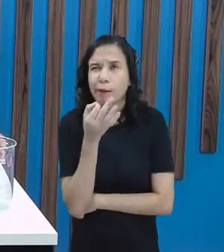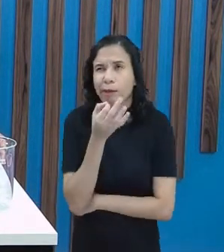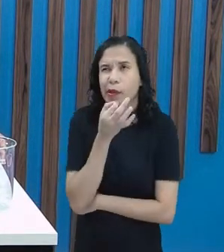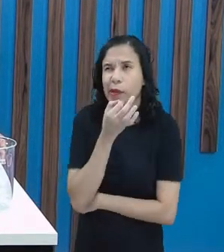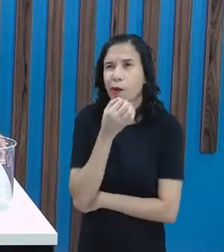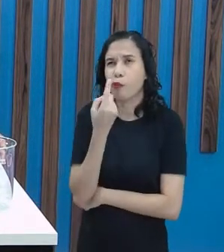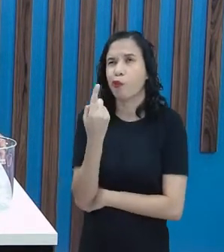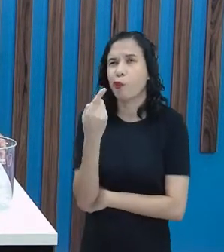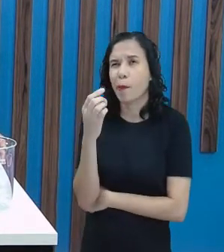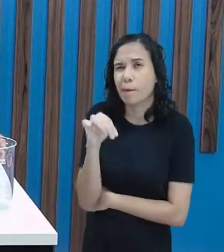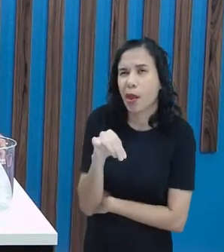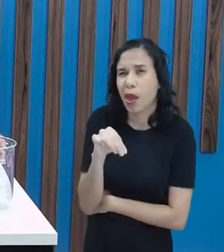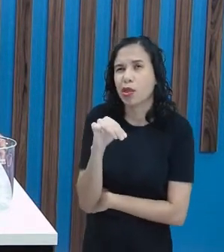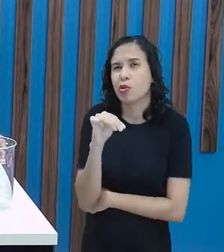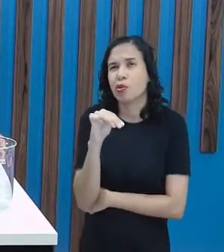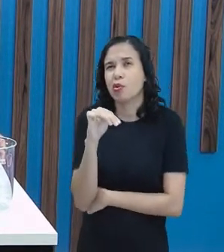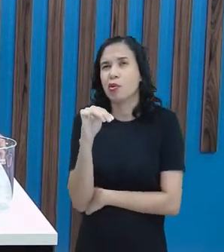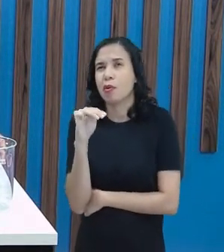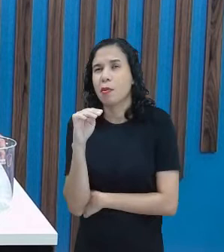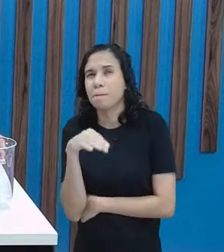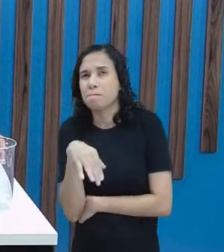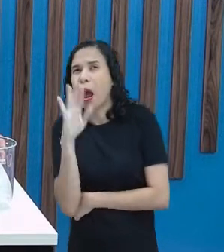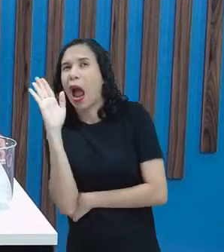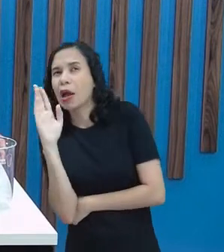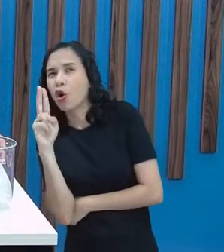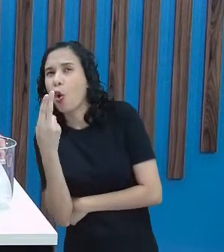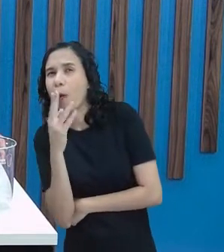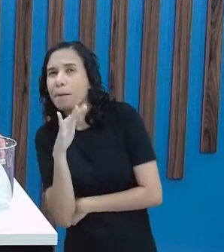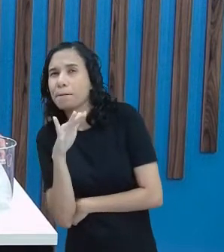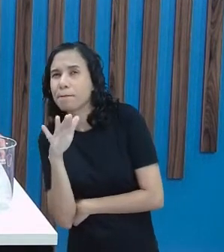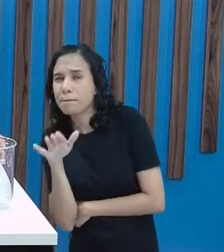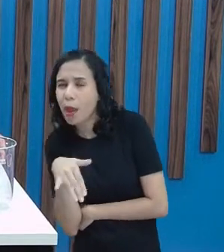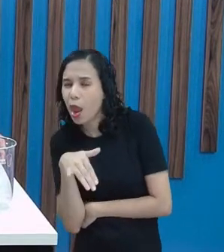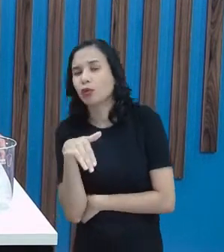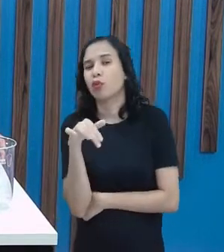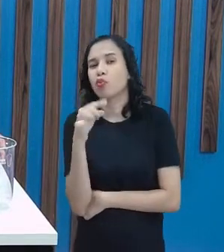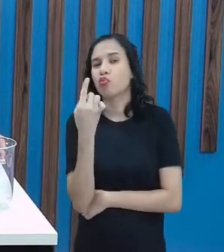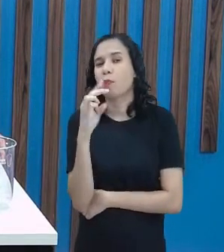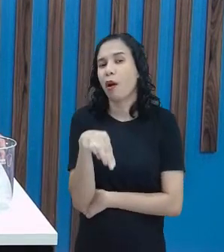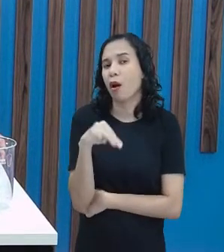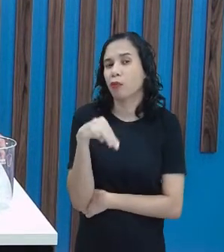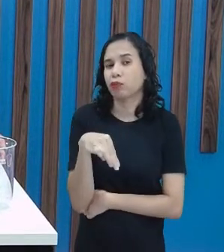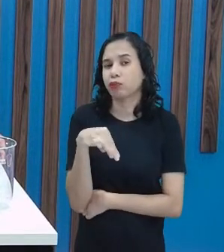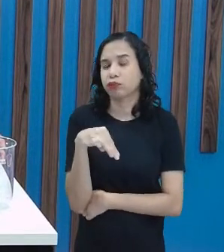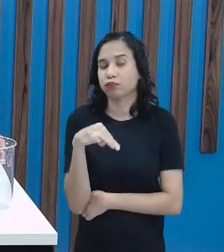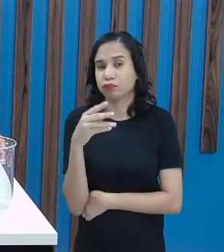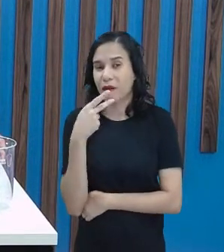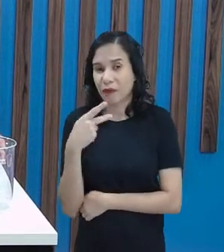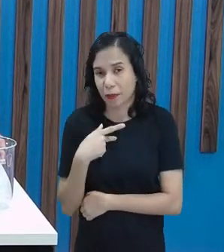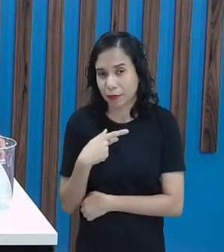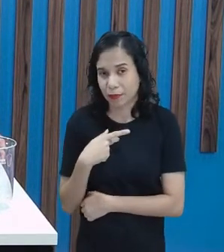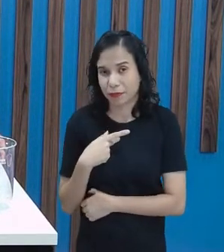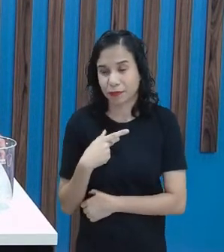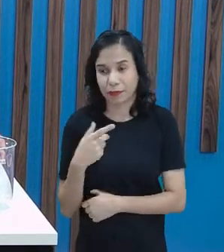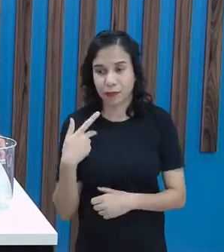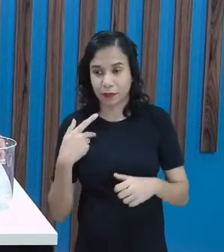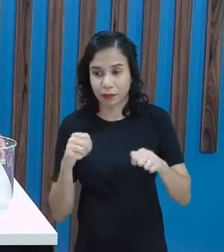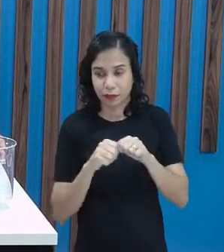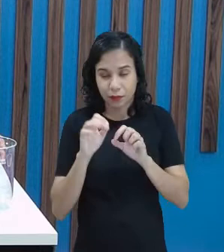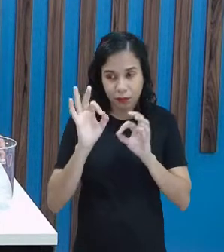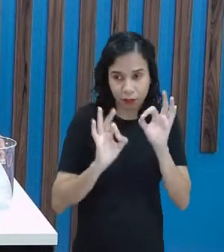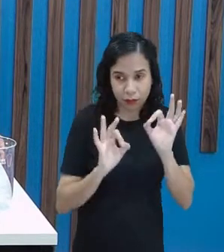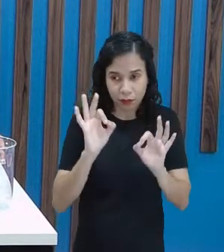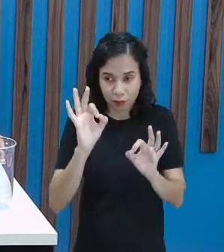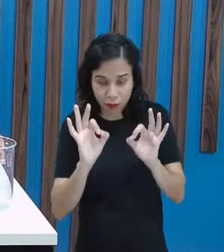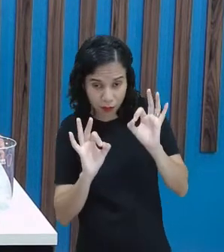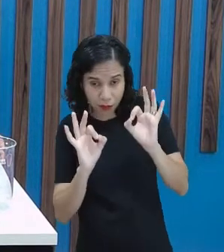metro, mais que um metro ou menos que um metro? Digam aí, enquanto eu estou medindo aqui.